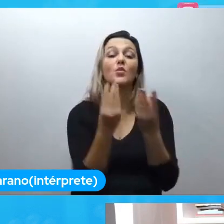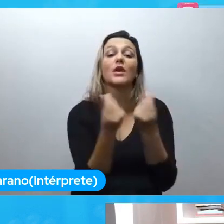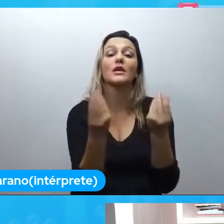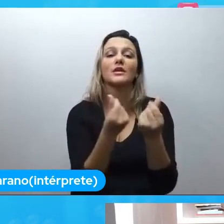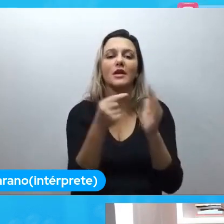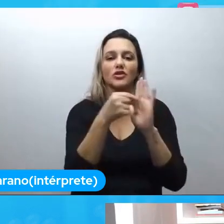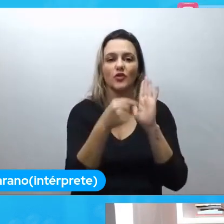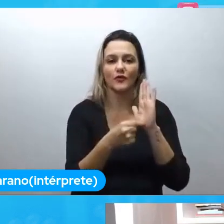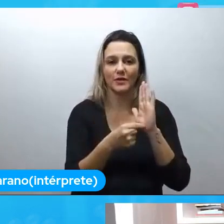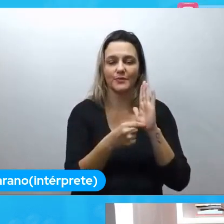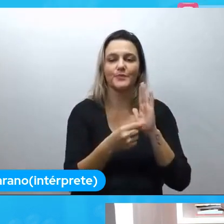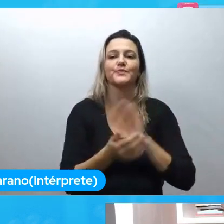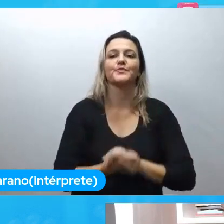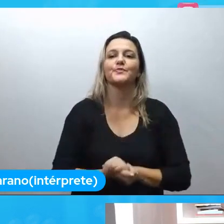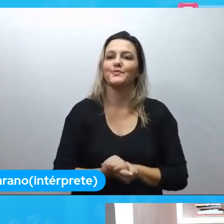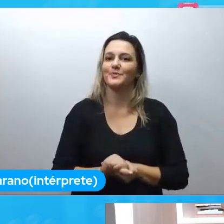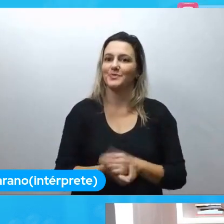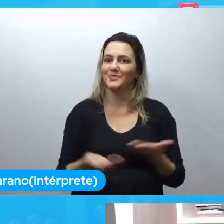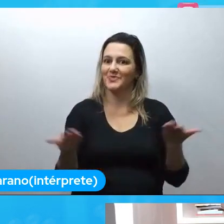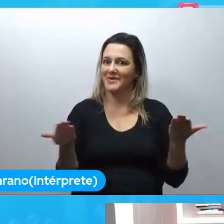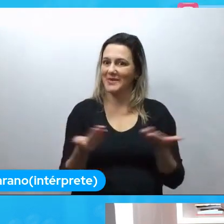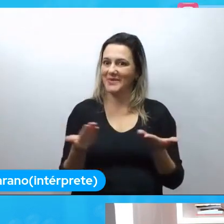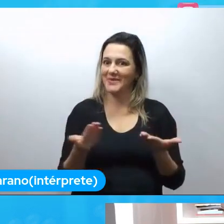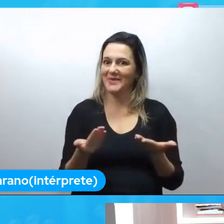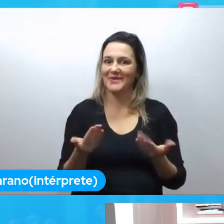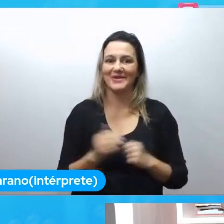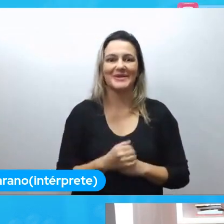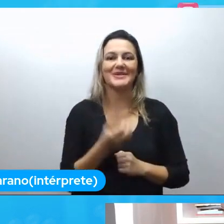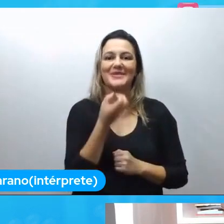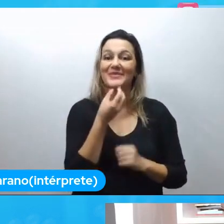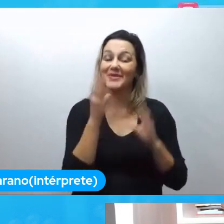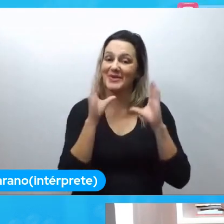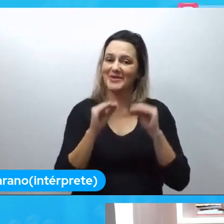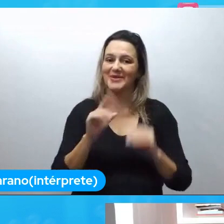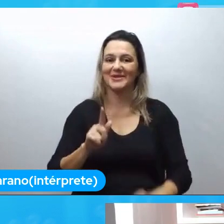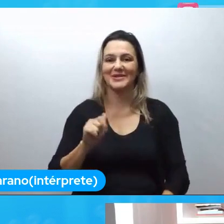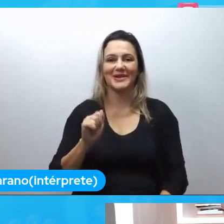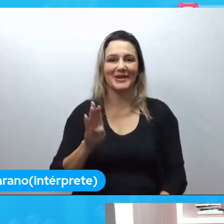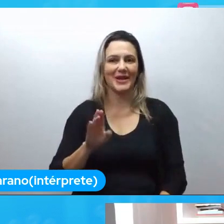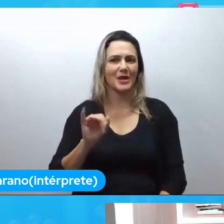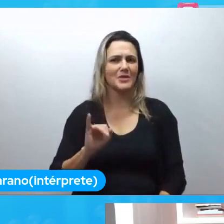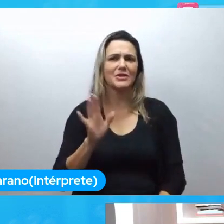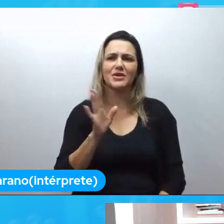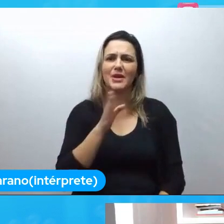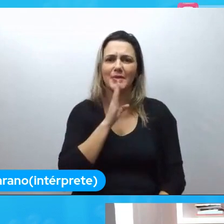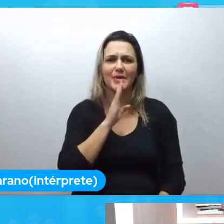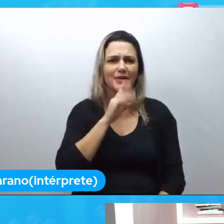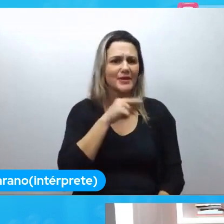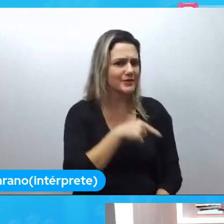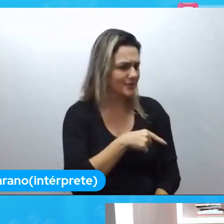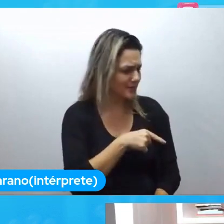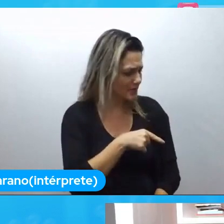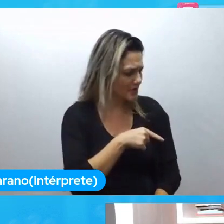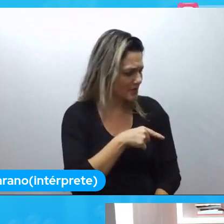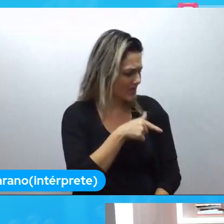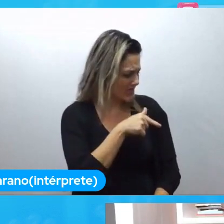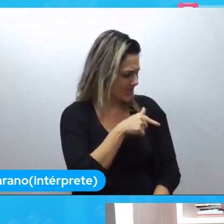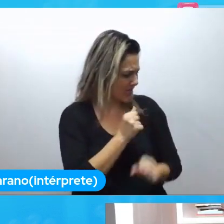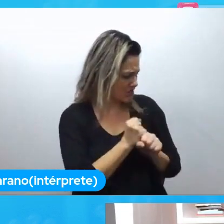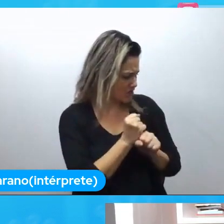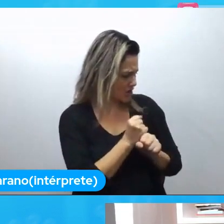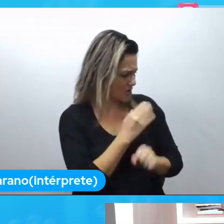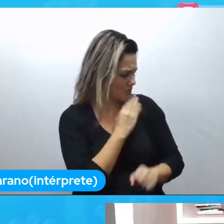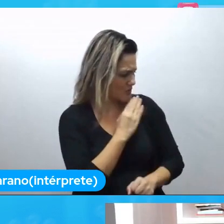muito grande estar aqui como host da Keynote de Gabi. Conheço a Gabi, tem aí já uns sete anos, mais de sete anos já, né?